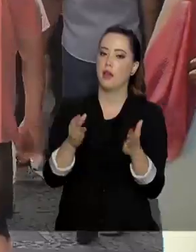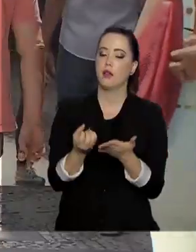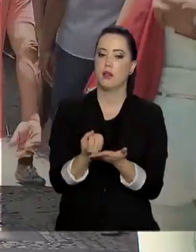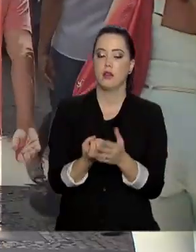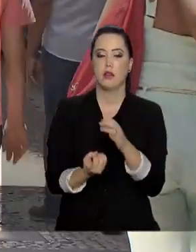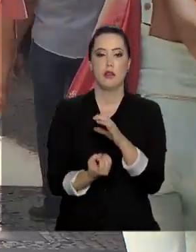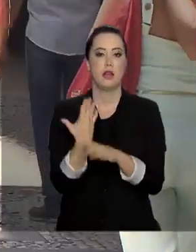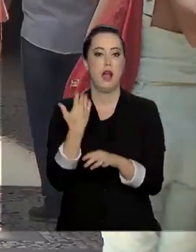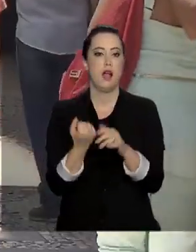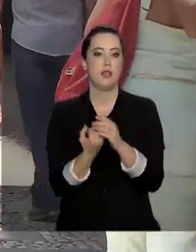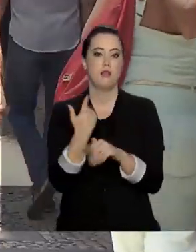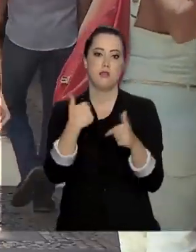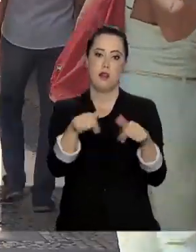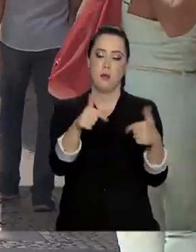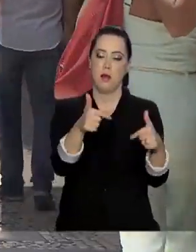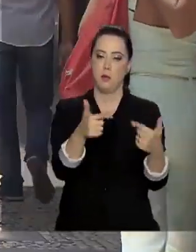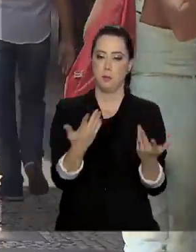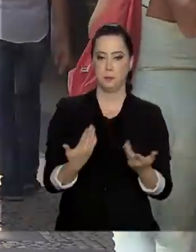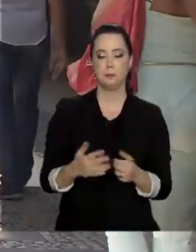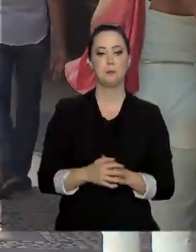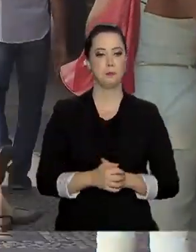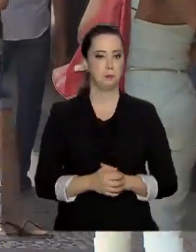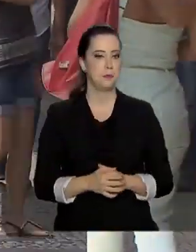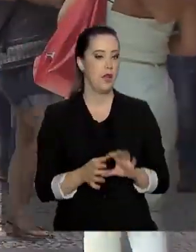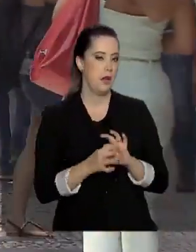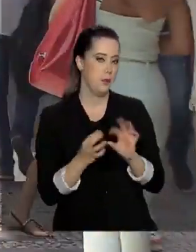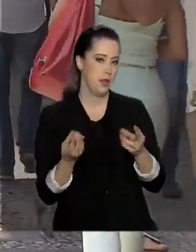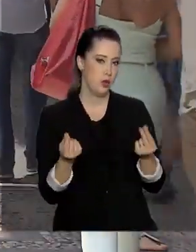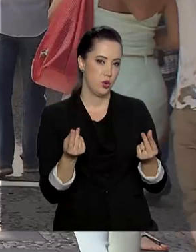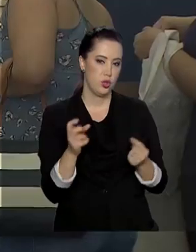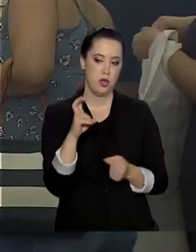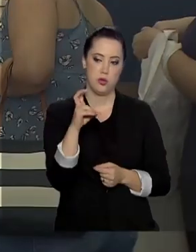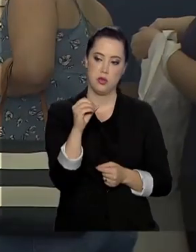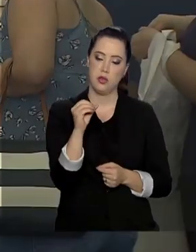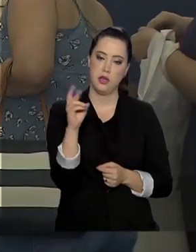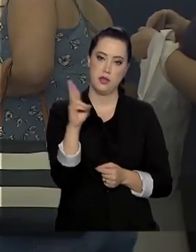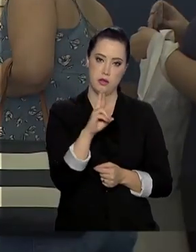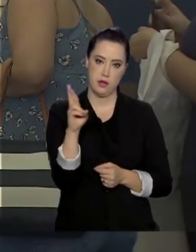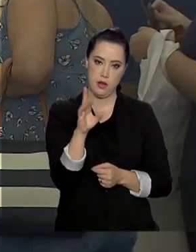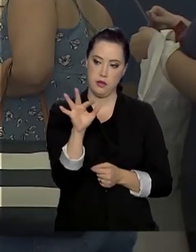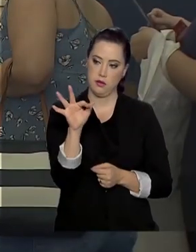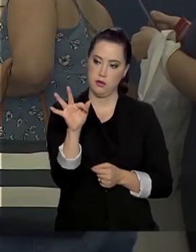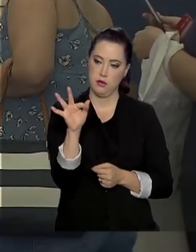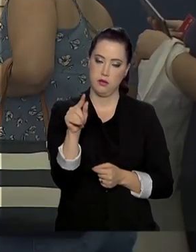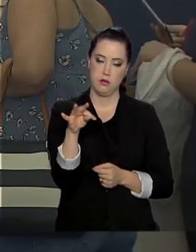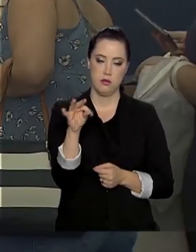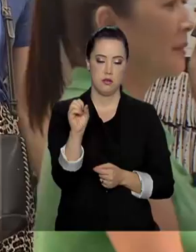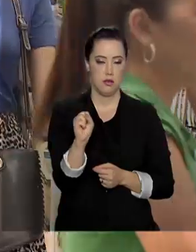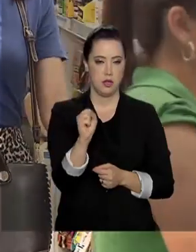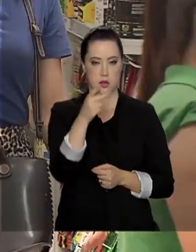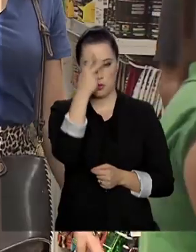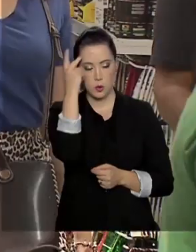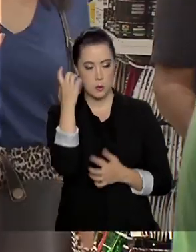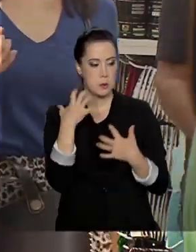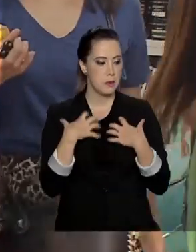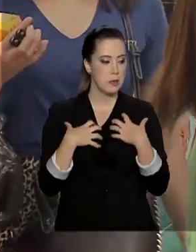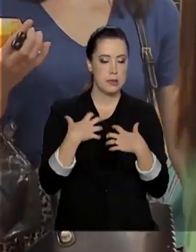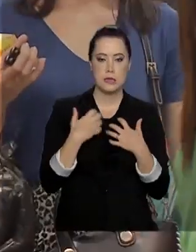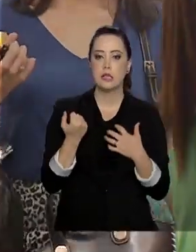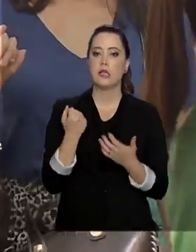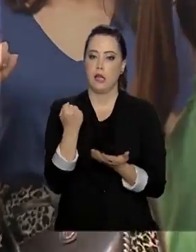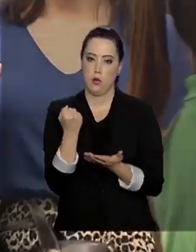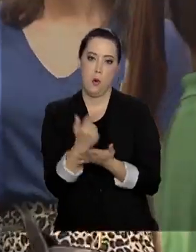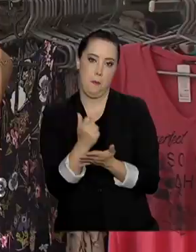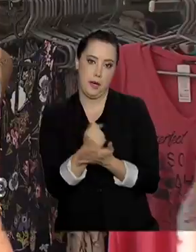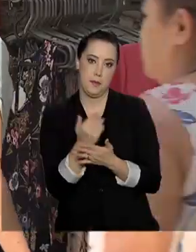país. Medidas como a liberação de até R$ 500 do FGTS aguçam a disposição do consumidor em gastar um pouco